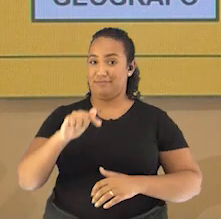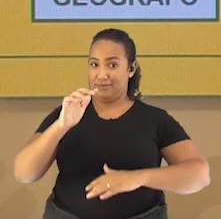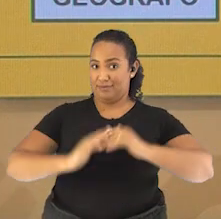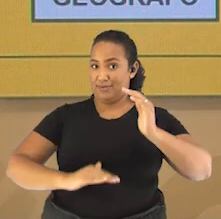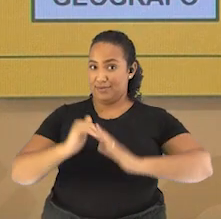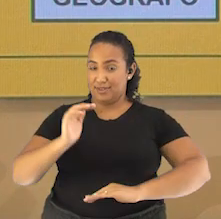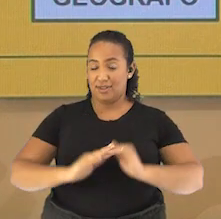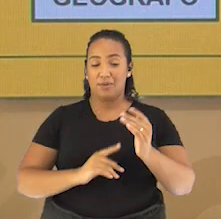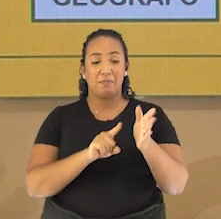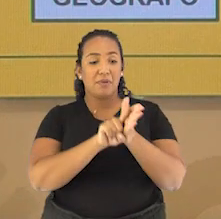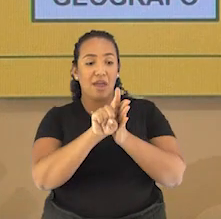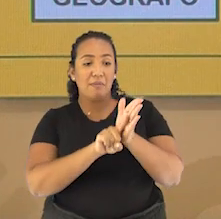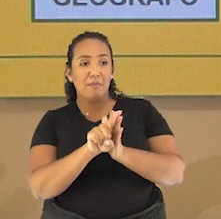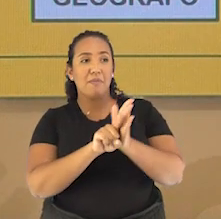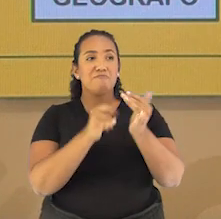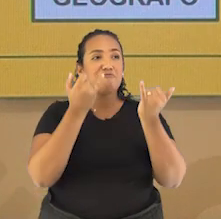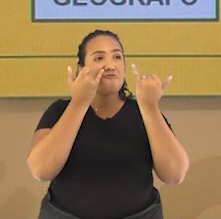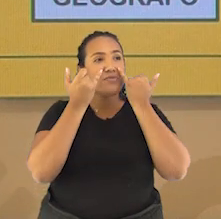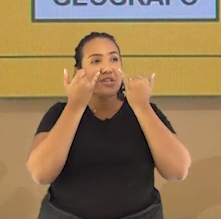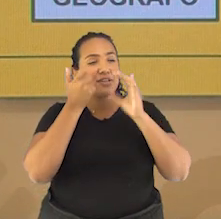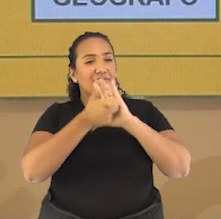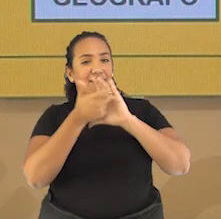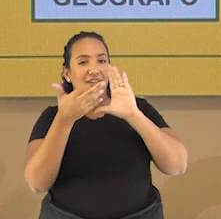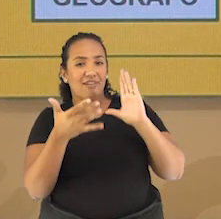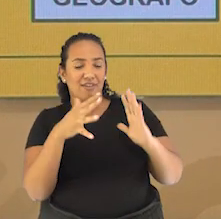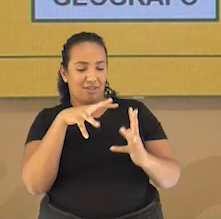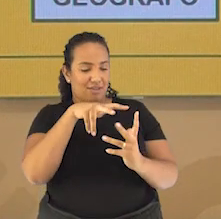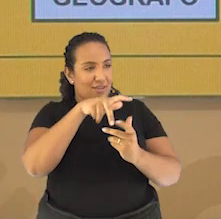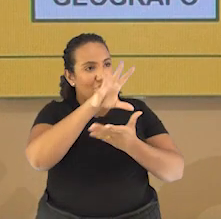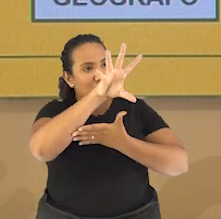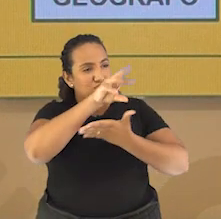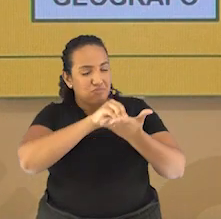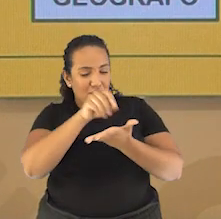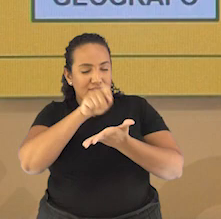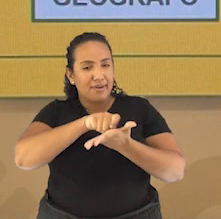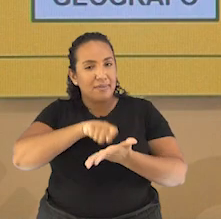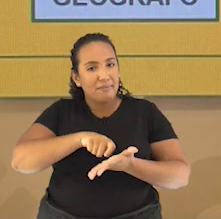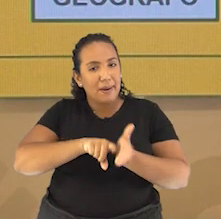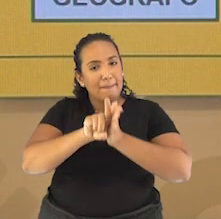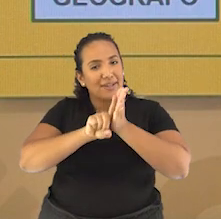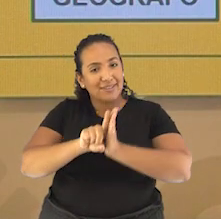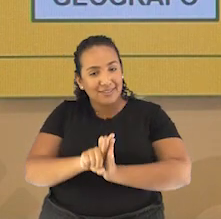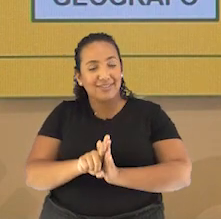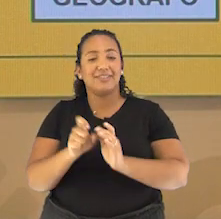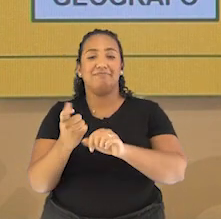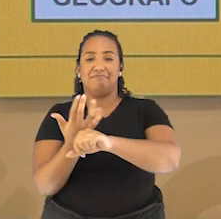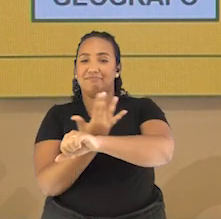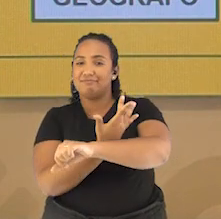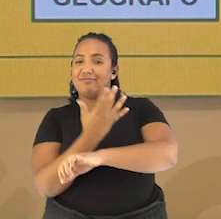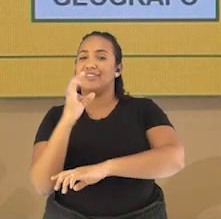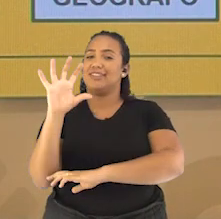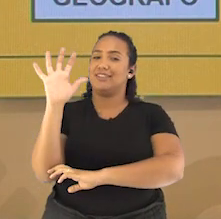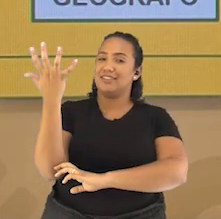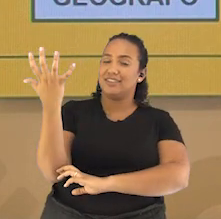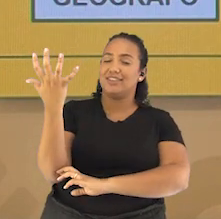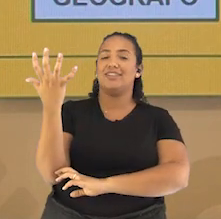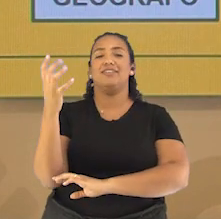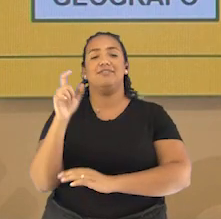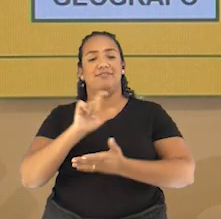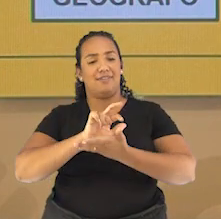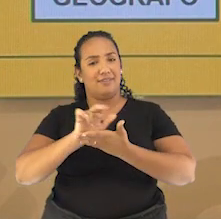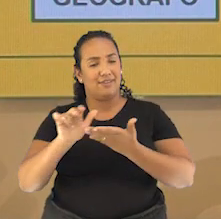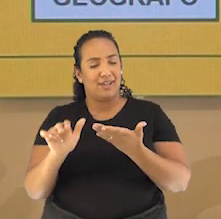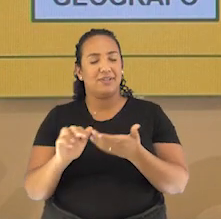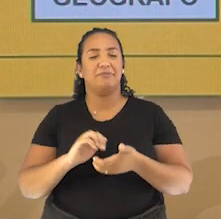Ele é um dos profissionais que estuda e analisa os aspectos de que falamos. Relê, hidrografia, vegetação, climas,